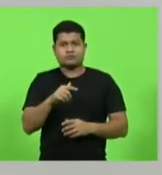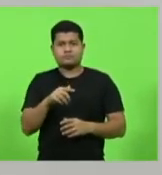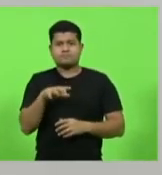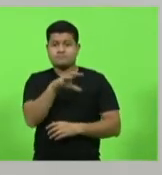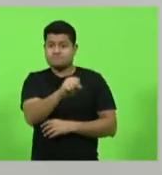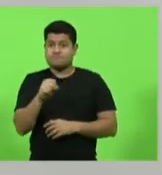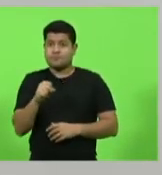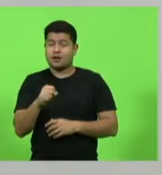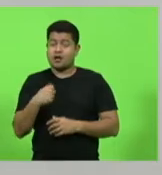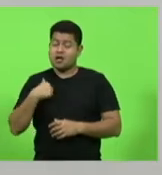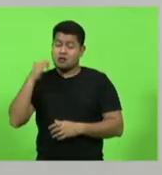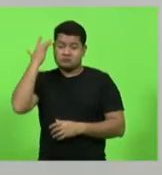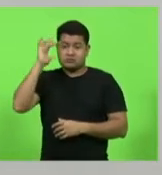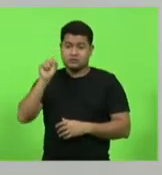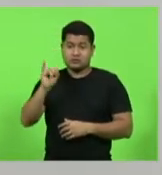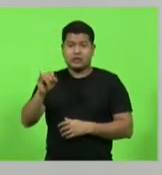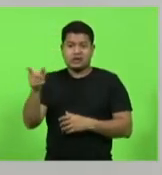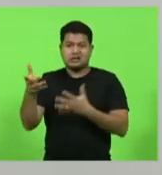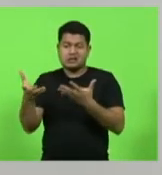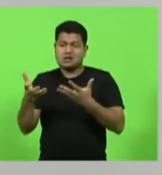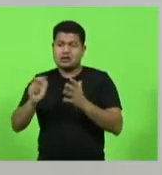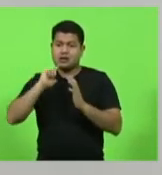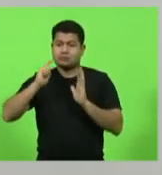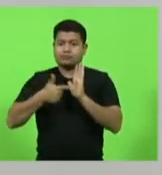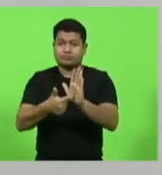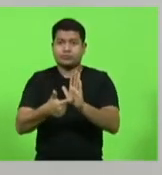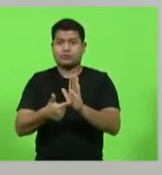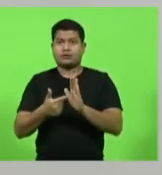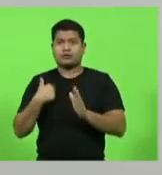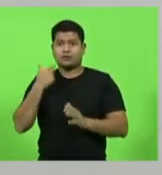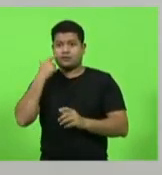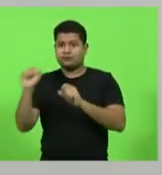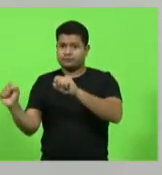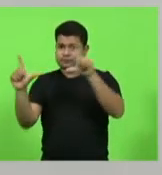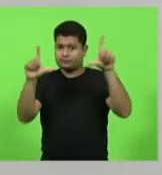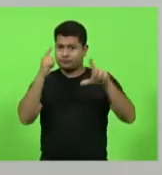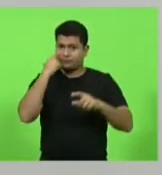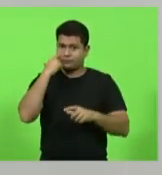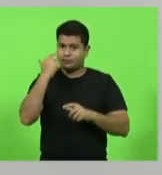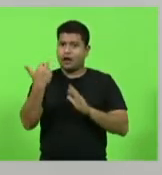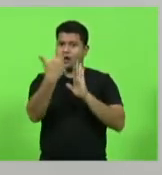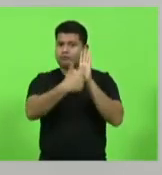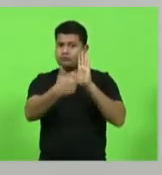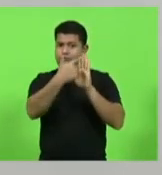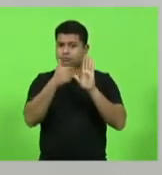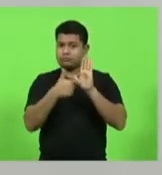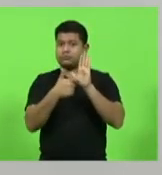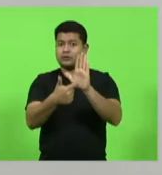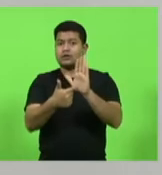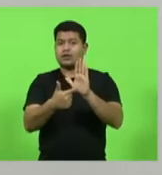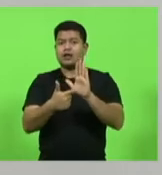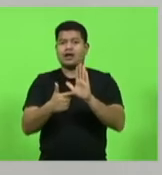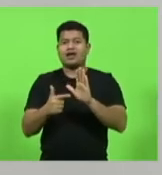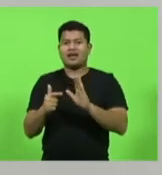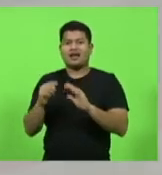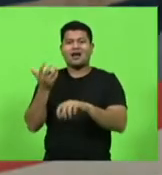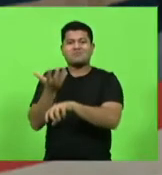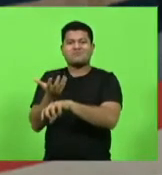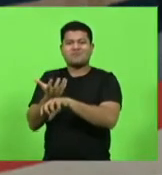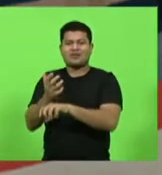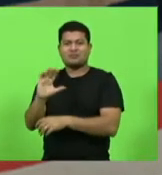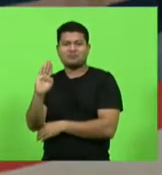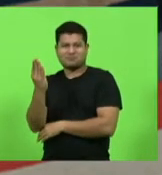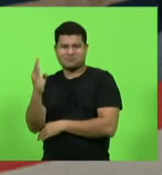se ela queria que eu denunciasse. Mas olha só, eu gostaria que você colocasse na tela para a gente na disciplina de biologia de uma